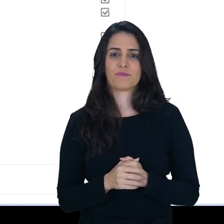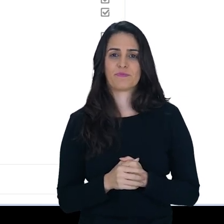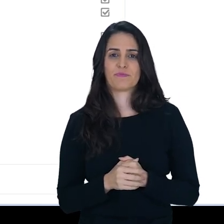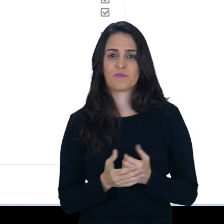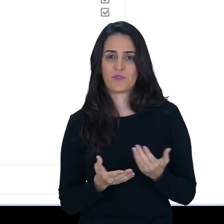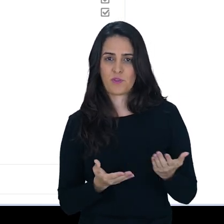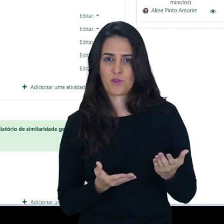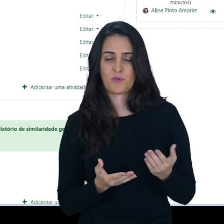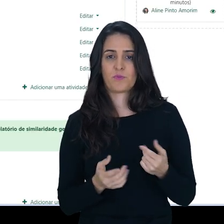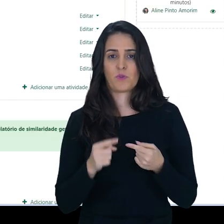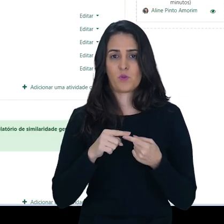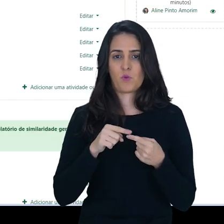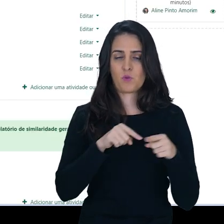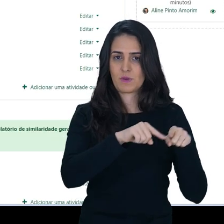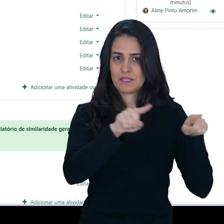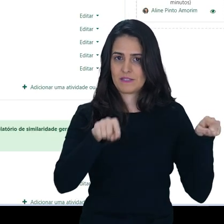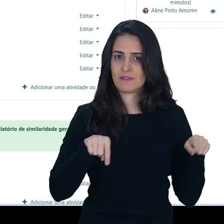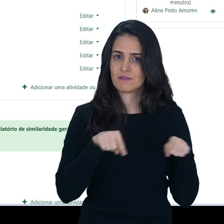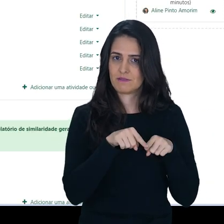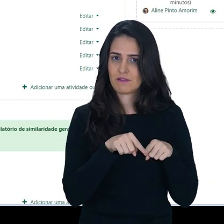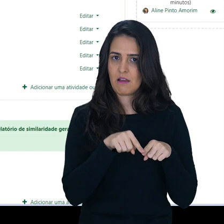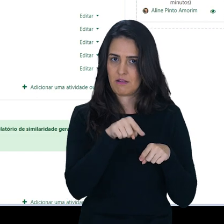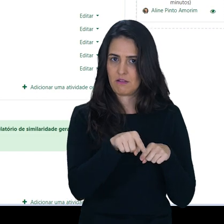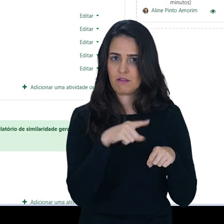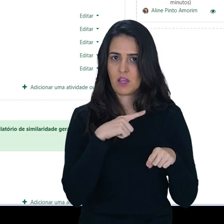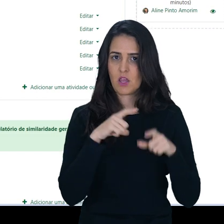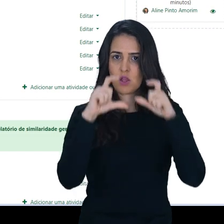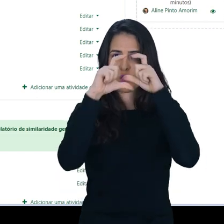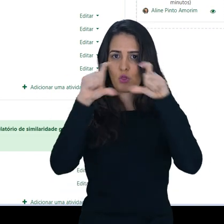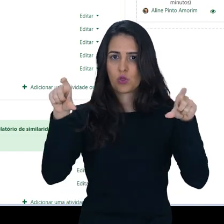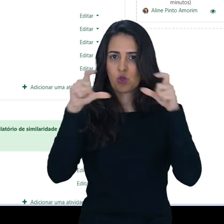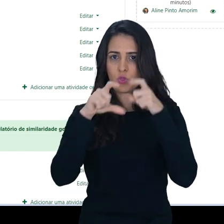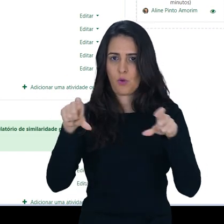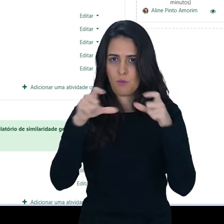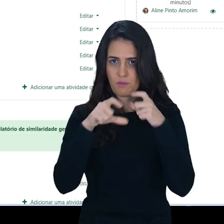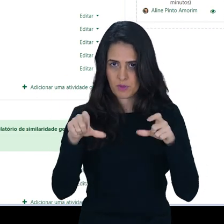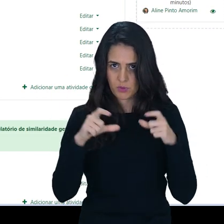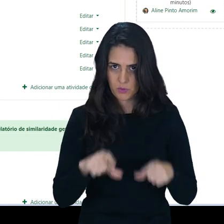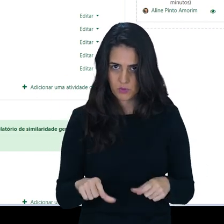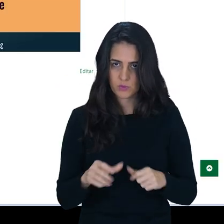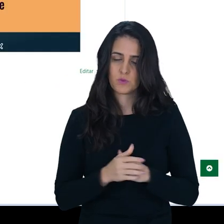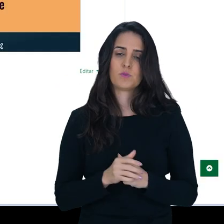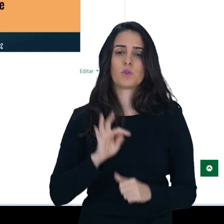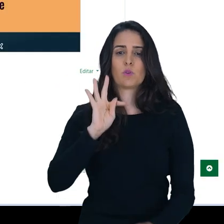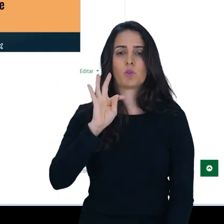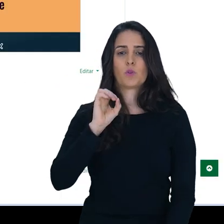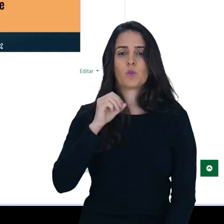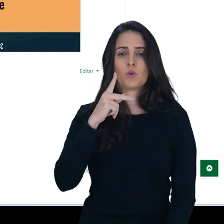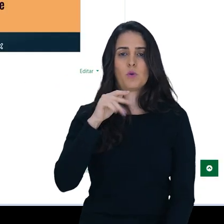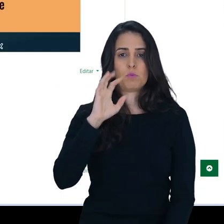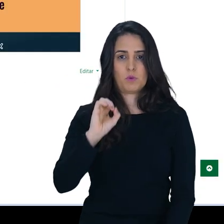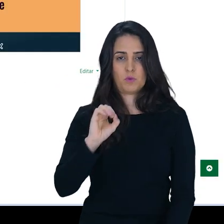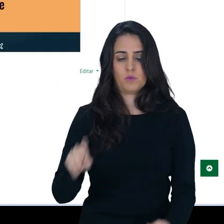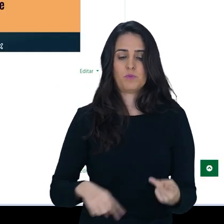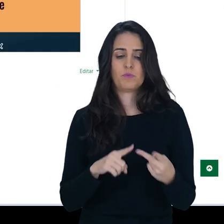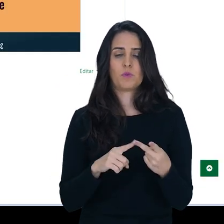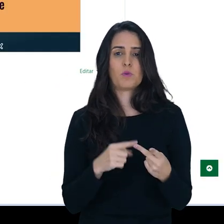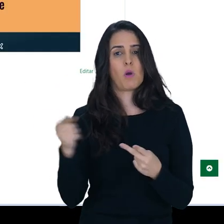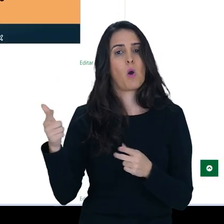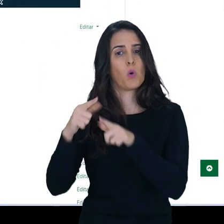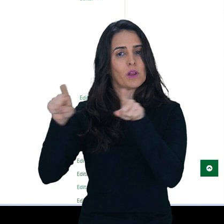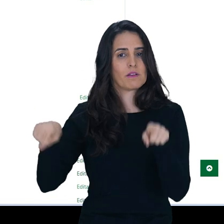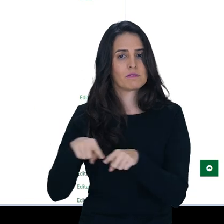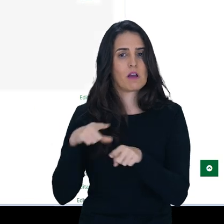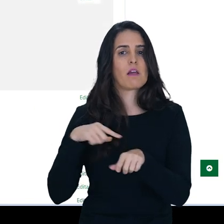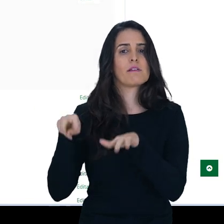Então aqui eu tenho dois exemplos, uma sala que está organizada por tópicos e uma sala que está organizada